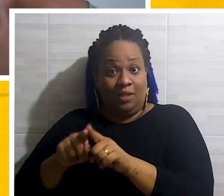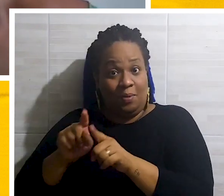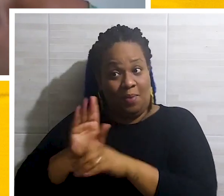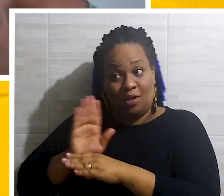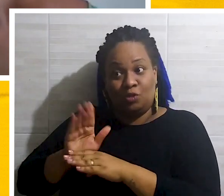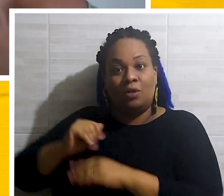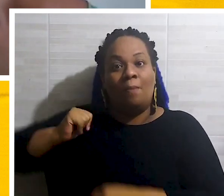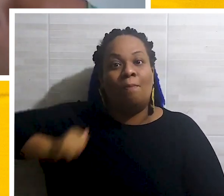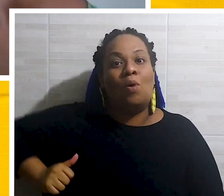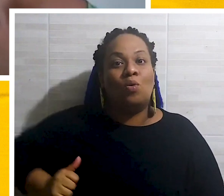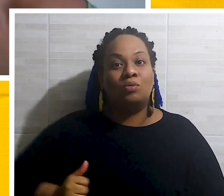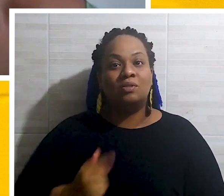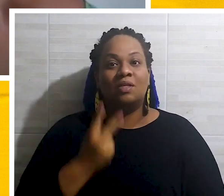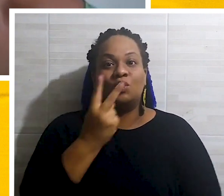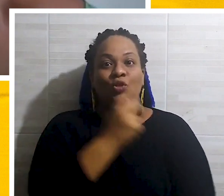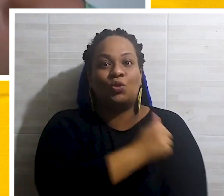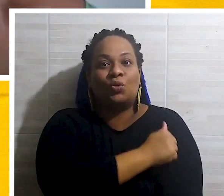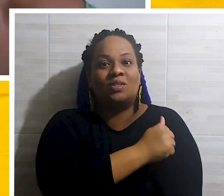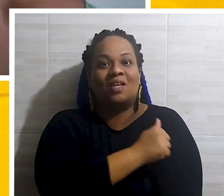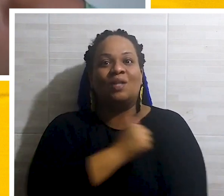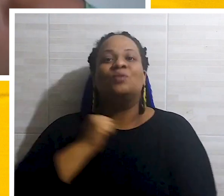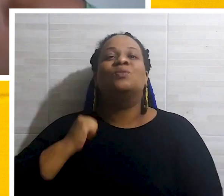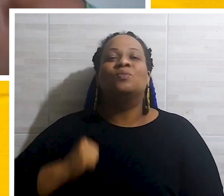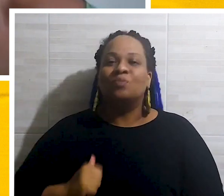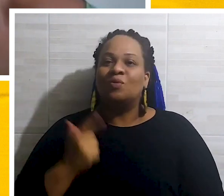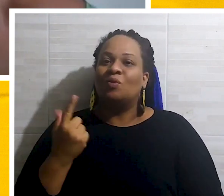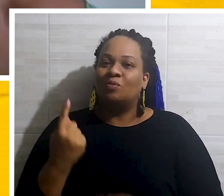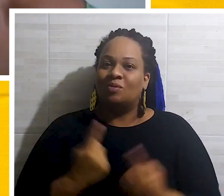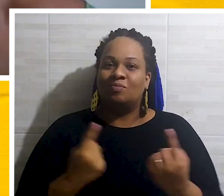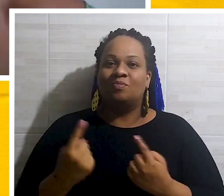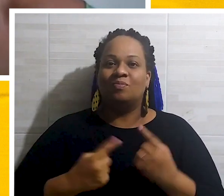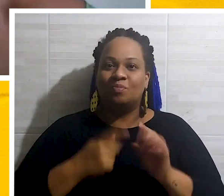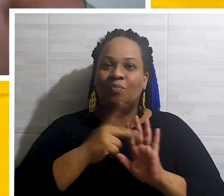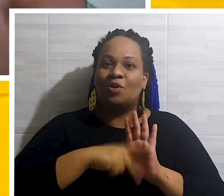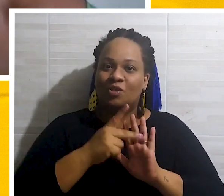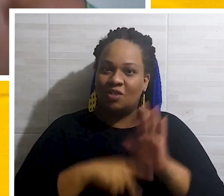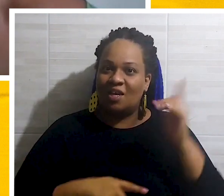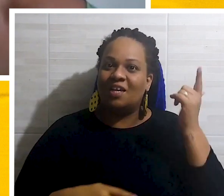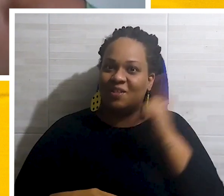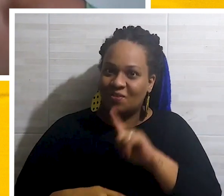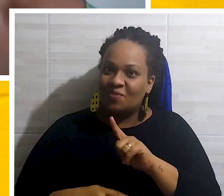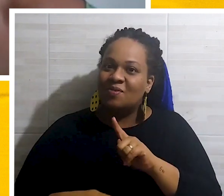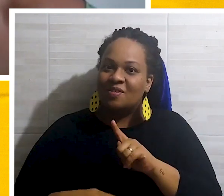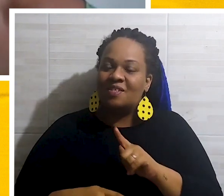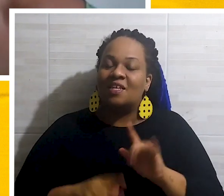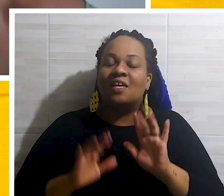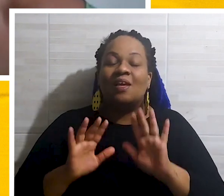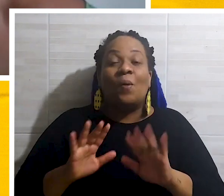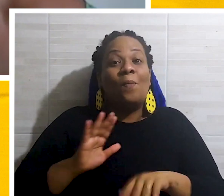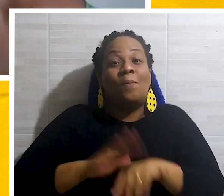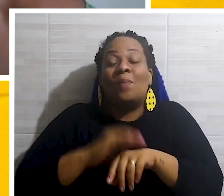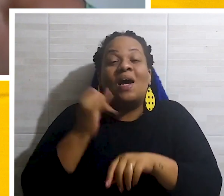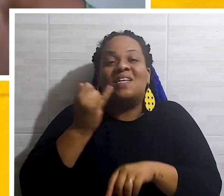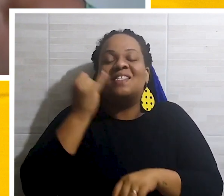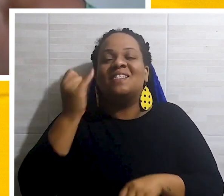Também de bolsa, né? A gente tem dois alunos que são bolsistas, que estão desenvolvendo o projeto com a gente. E eu acho que o mais